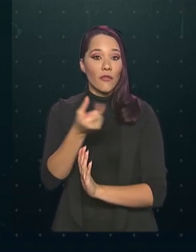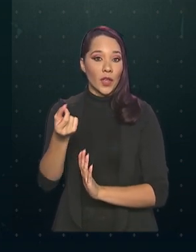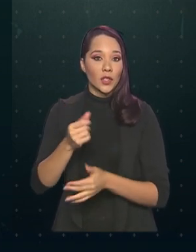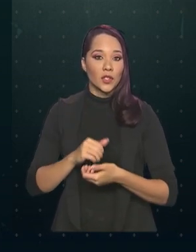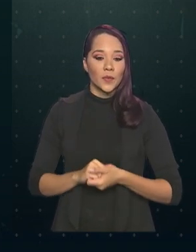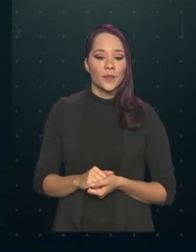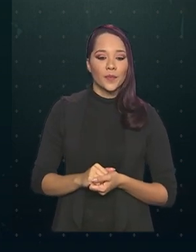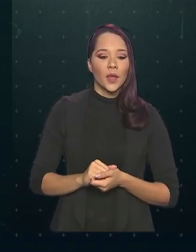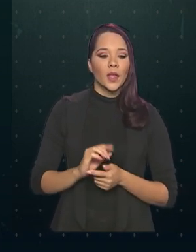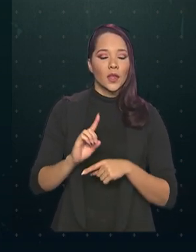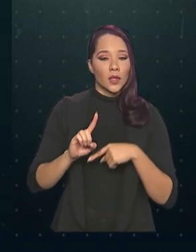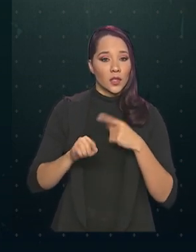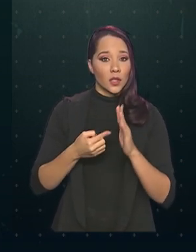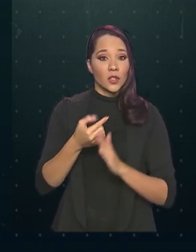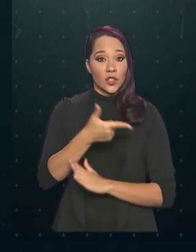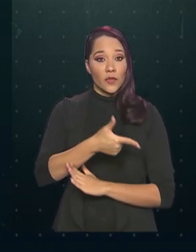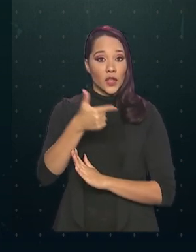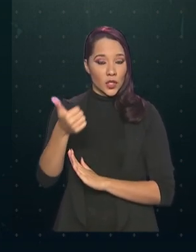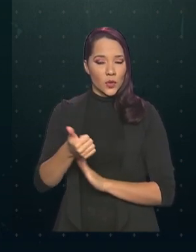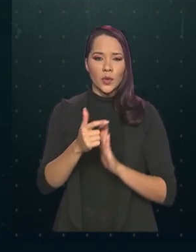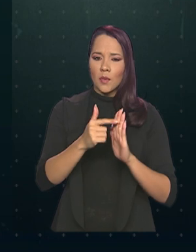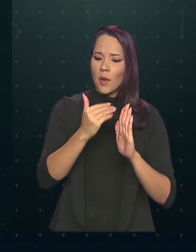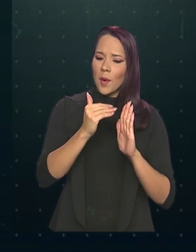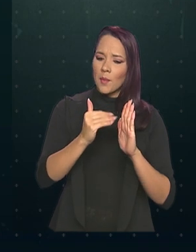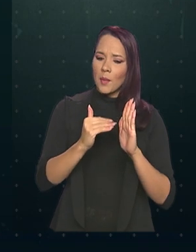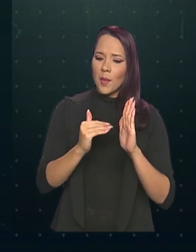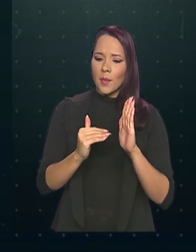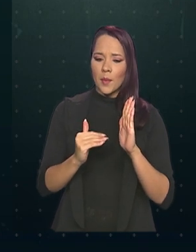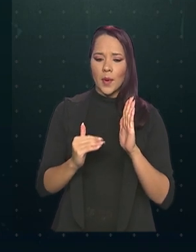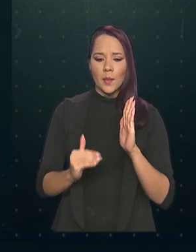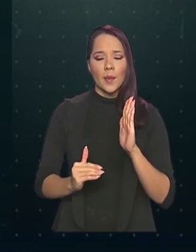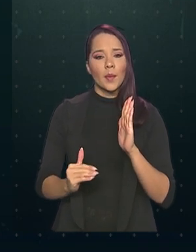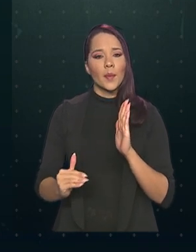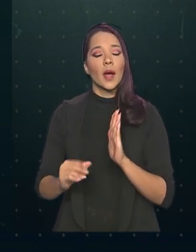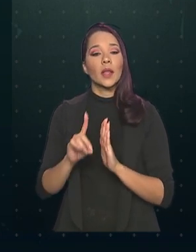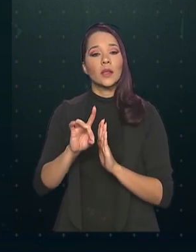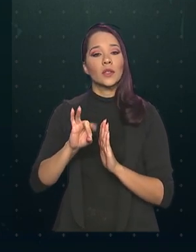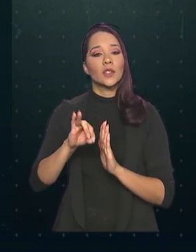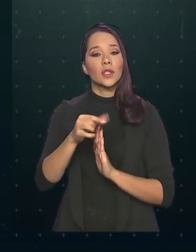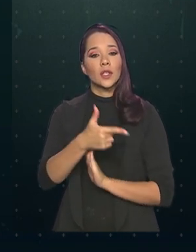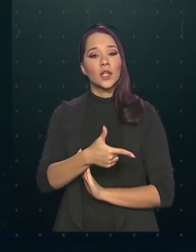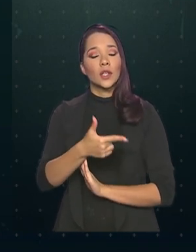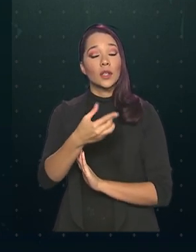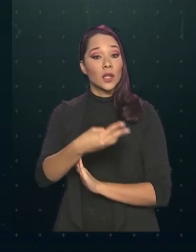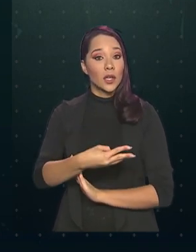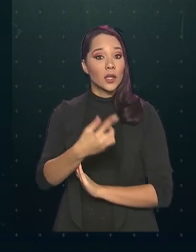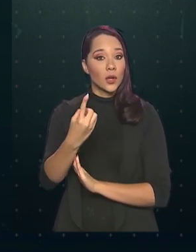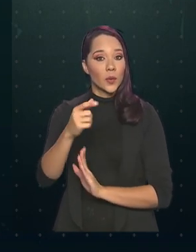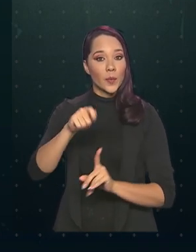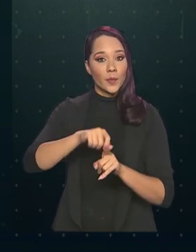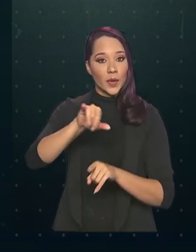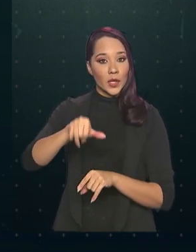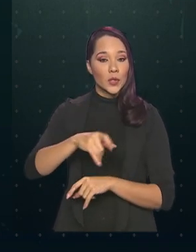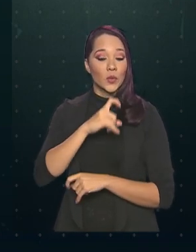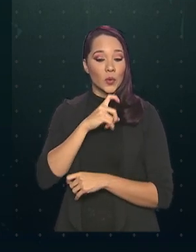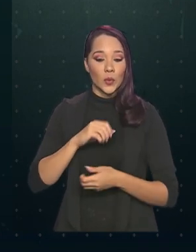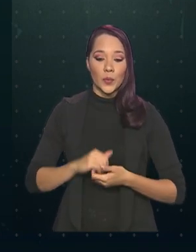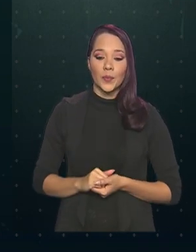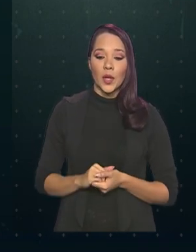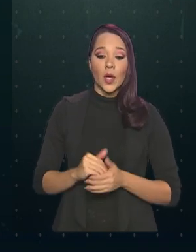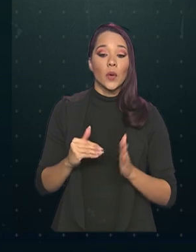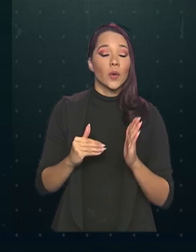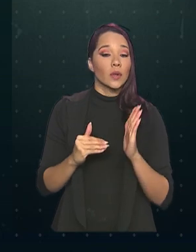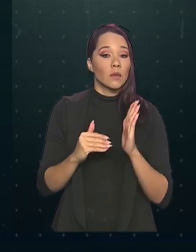no dia 21, e assim por diante até o dia 31 de julho, quando recebem os beneficiários com o NIS